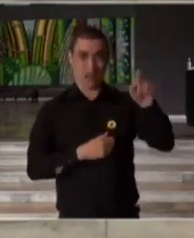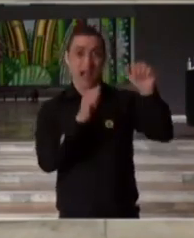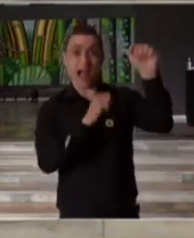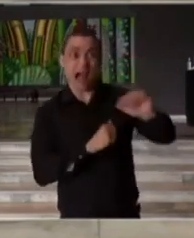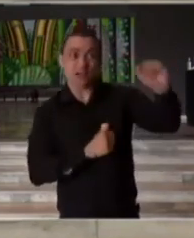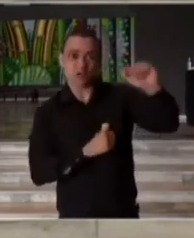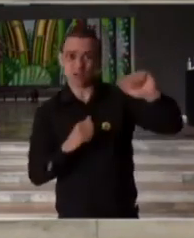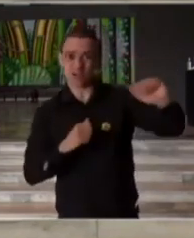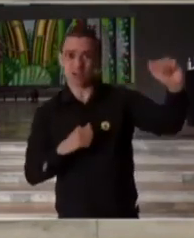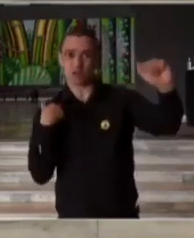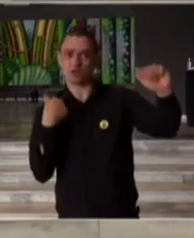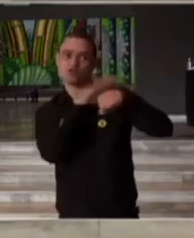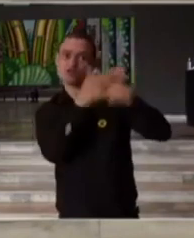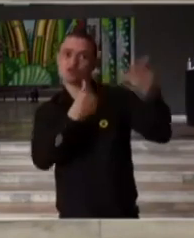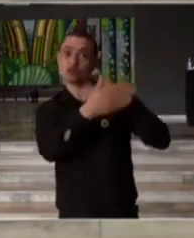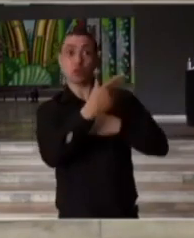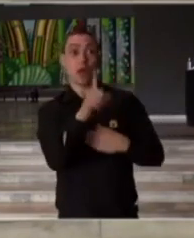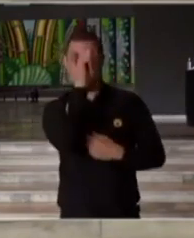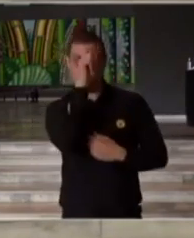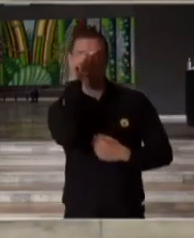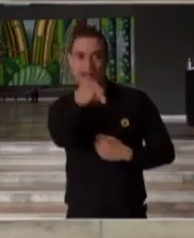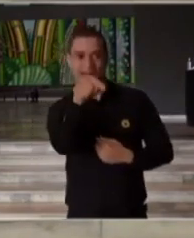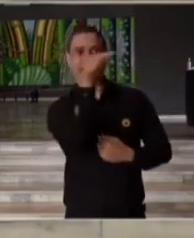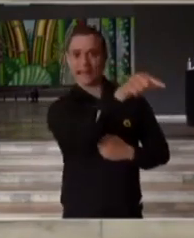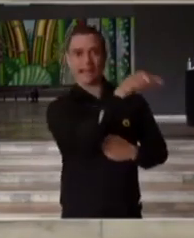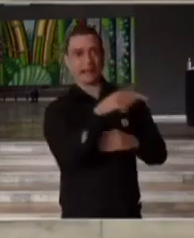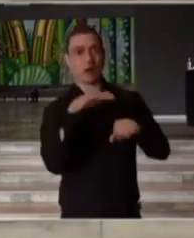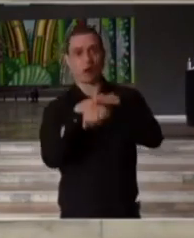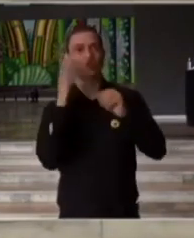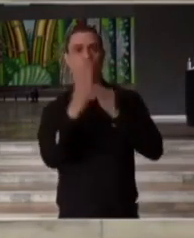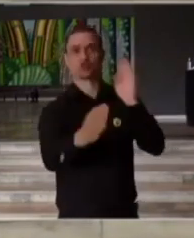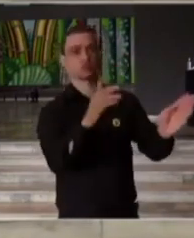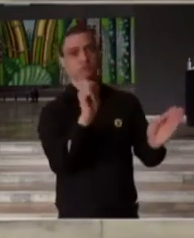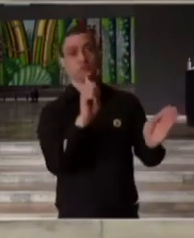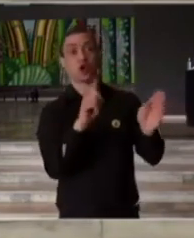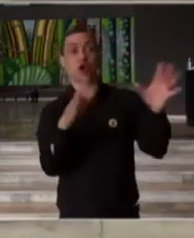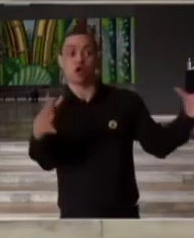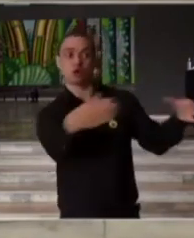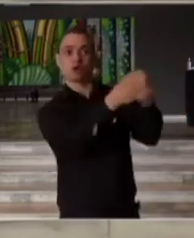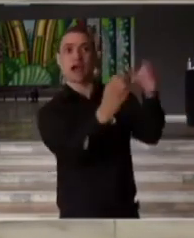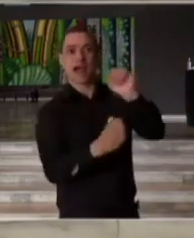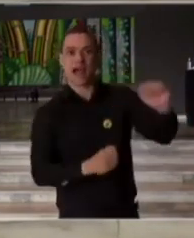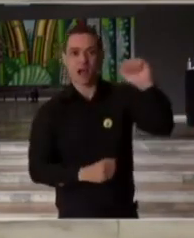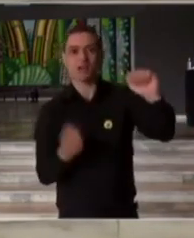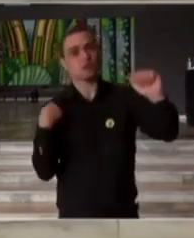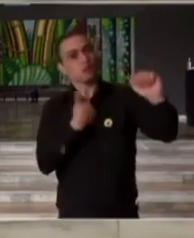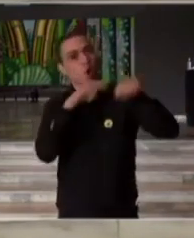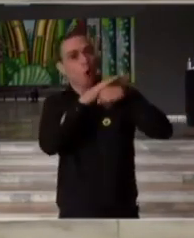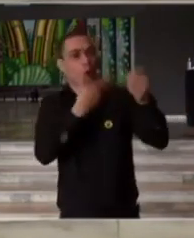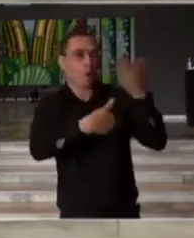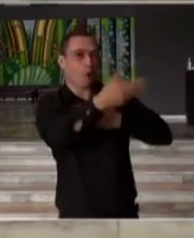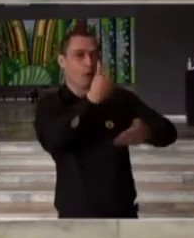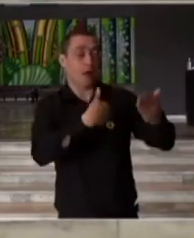e não necessariamente hospital por hospital. Então isso está sendo feito e devemos estar